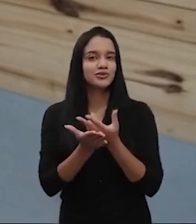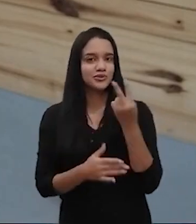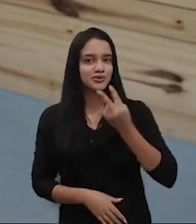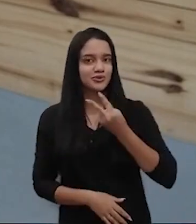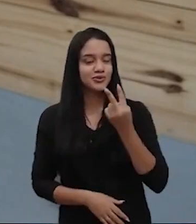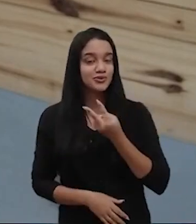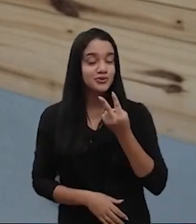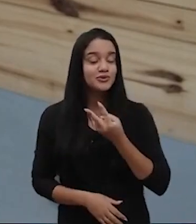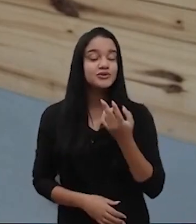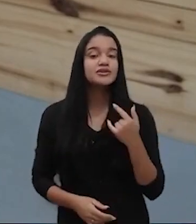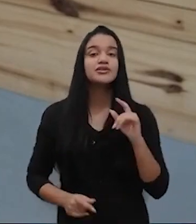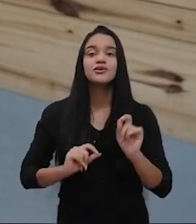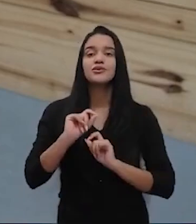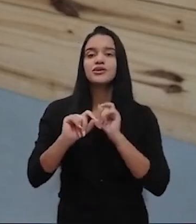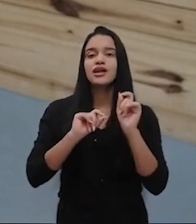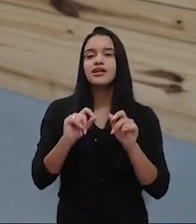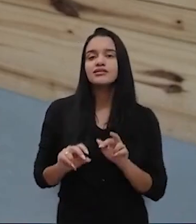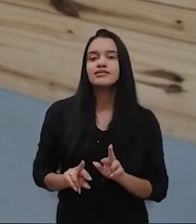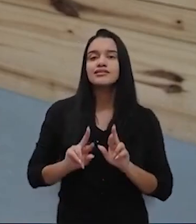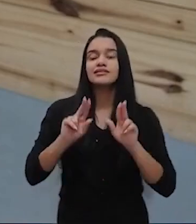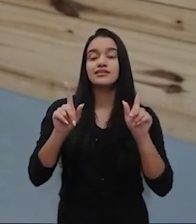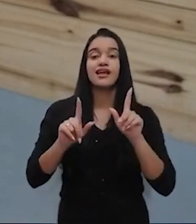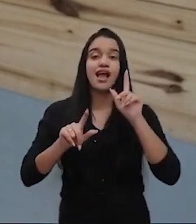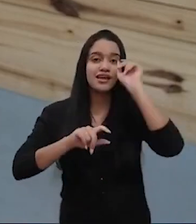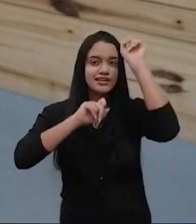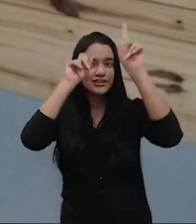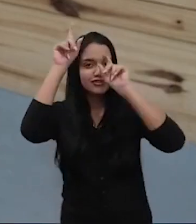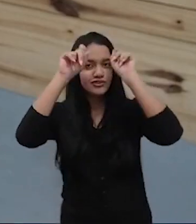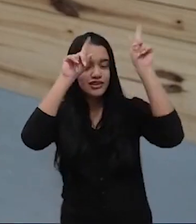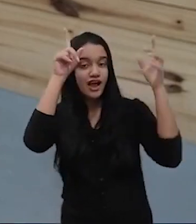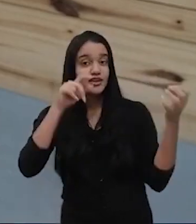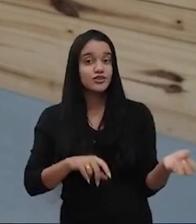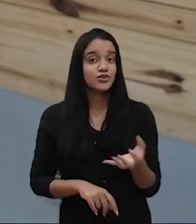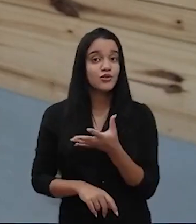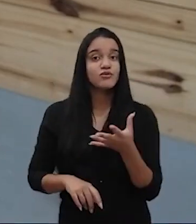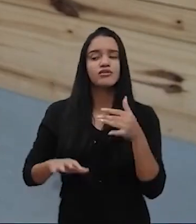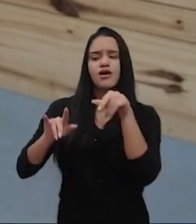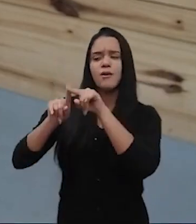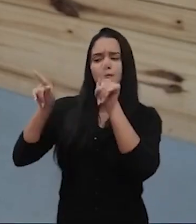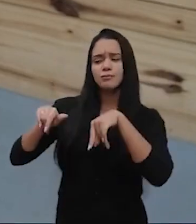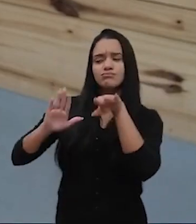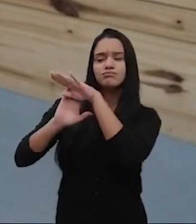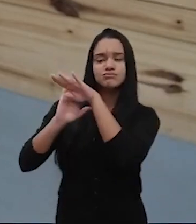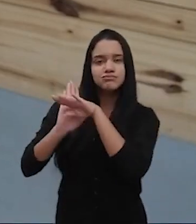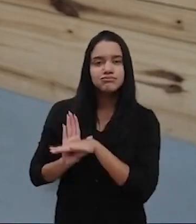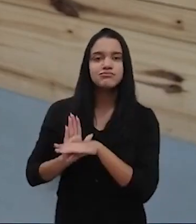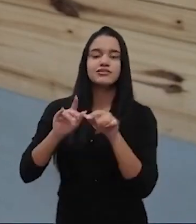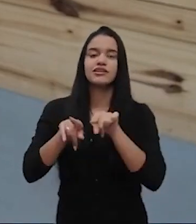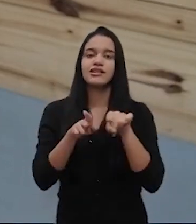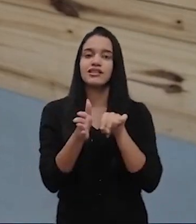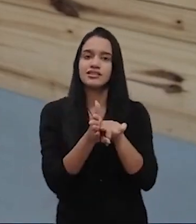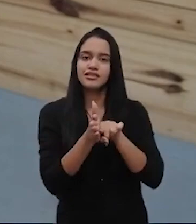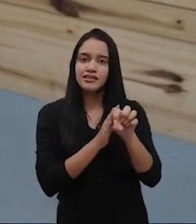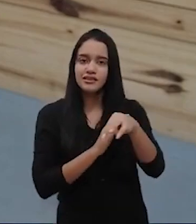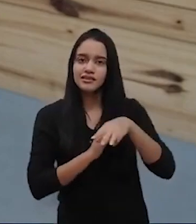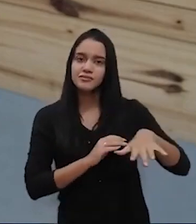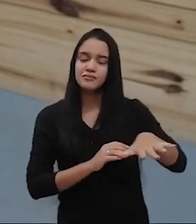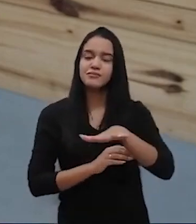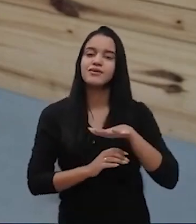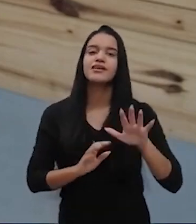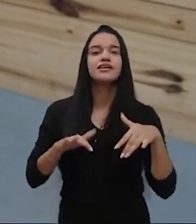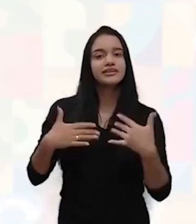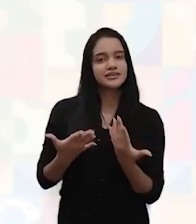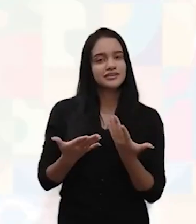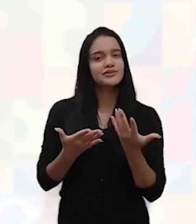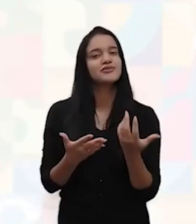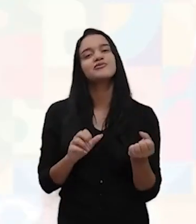E iremos tratar sobre a diferenciação entre criatividade e inovação, plano de negócios e análise de mercado. Então, fica